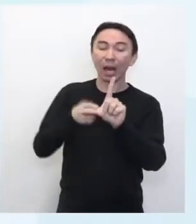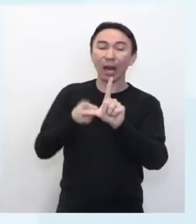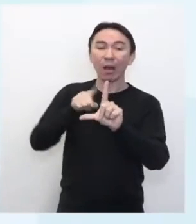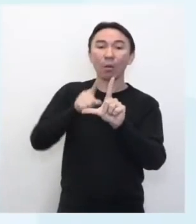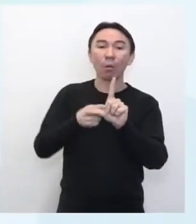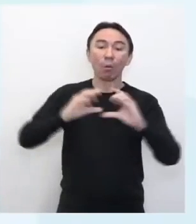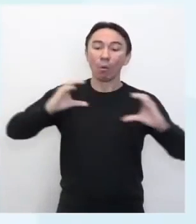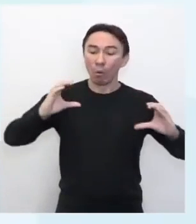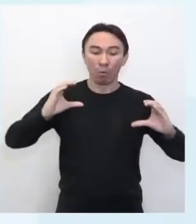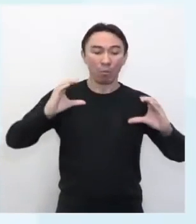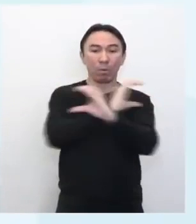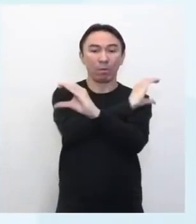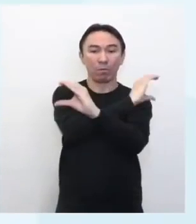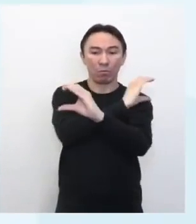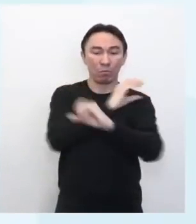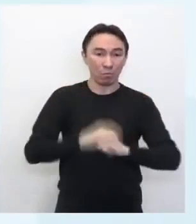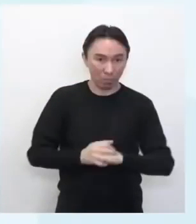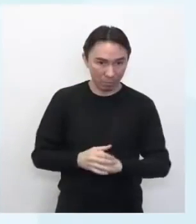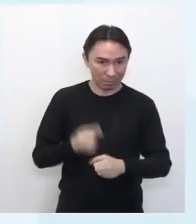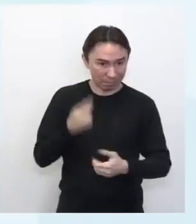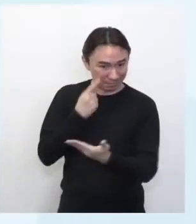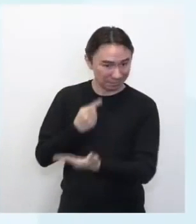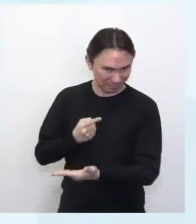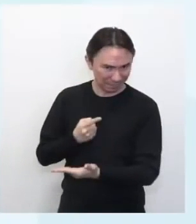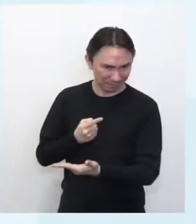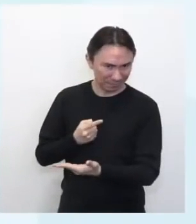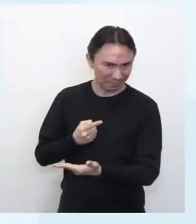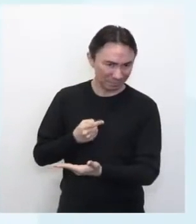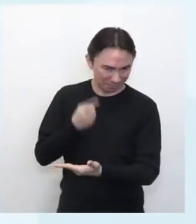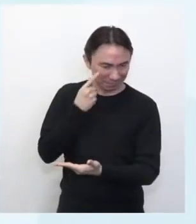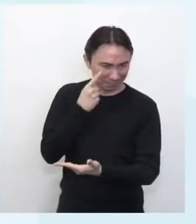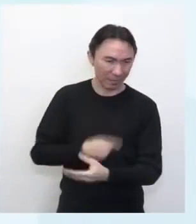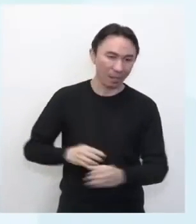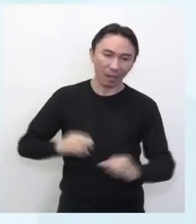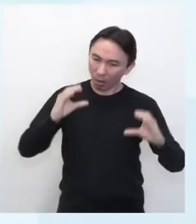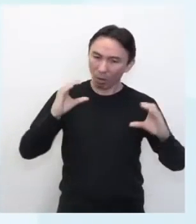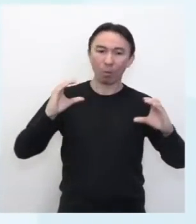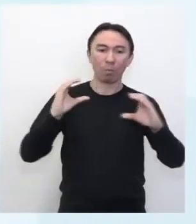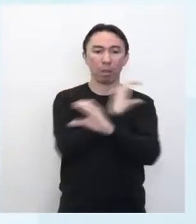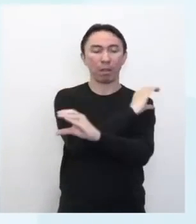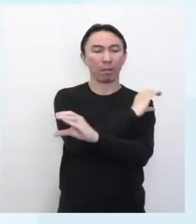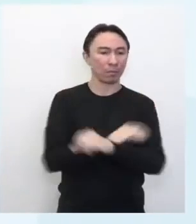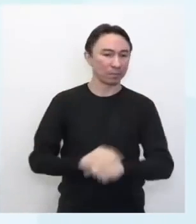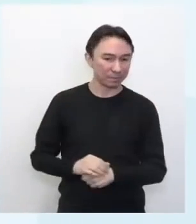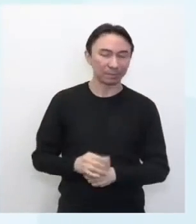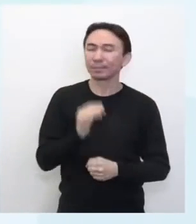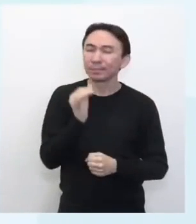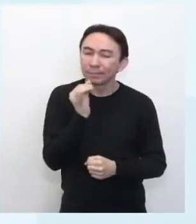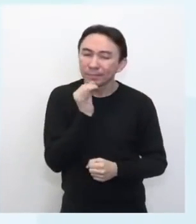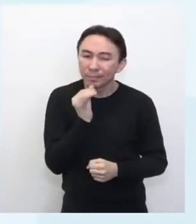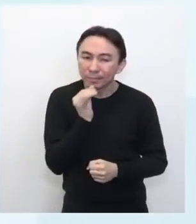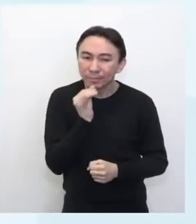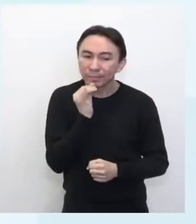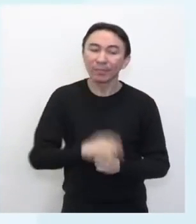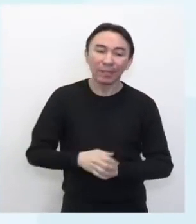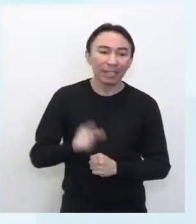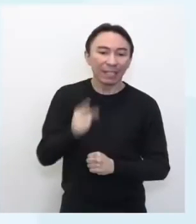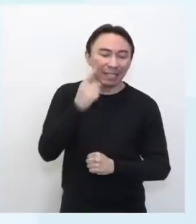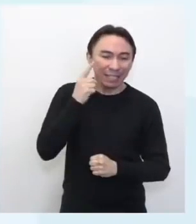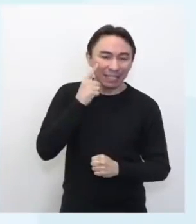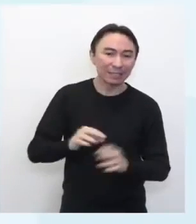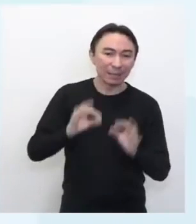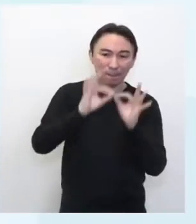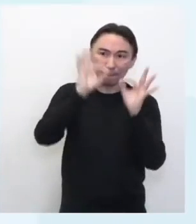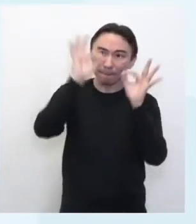né? Eu acho que ele representa essa relação mesmo, ângulo completo. É quando a medida tem exatamente